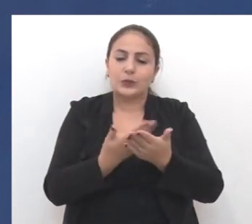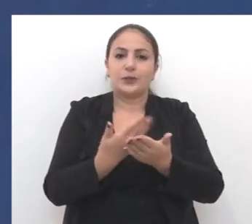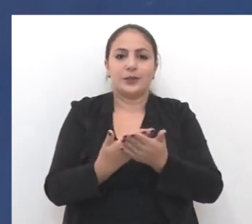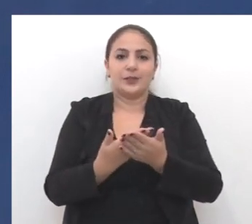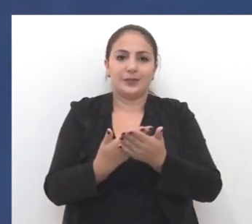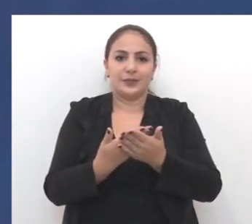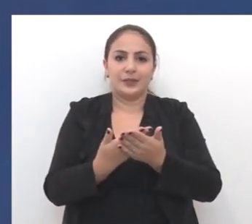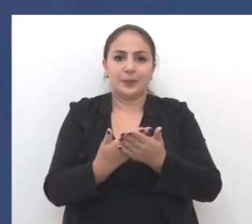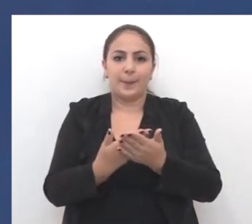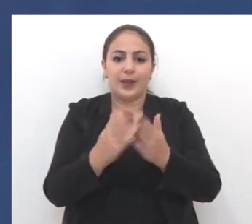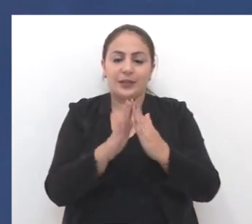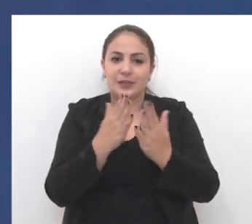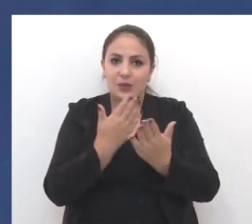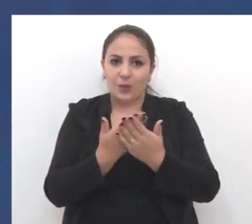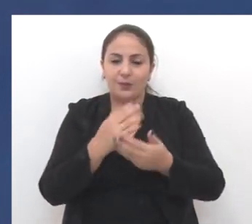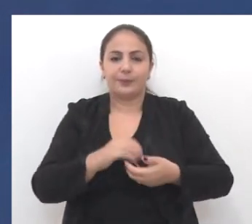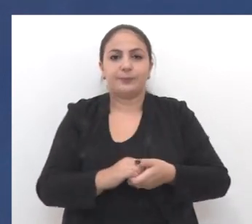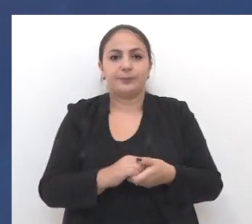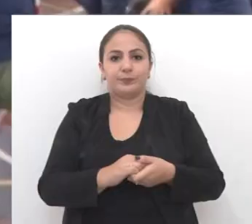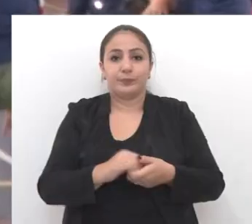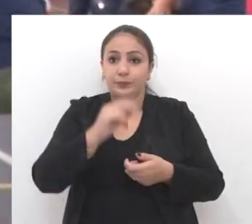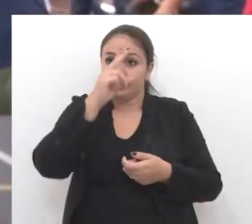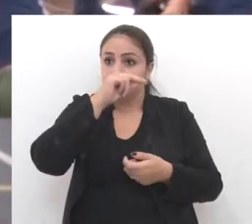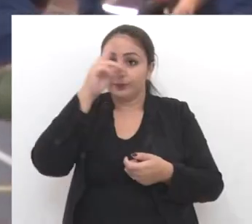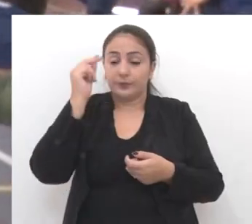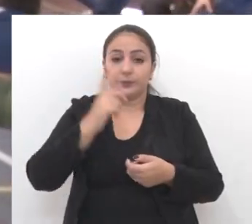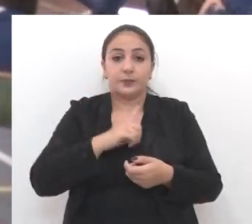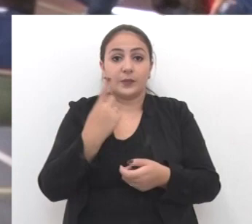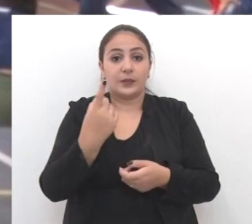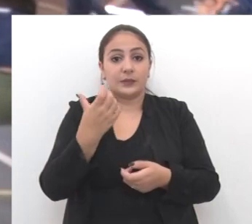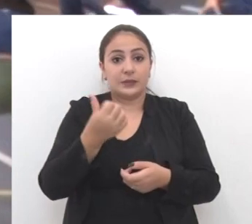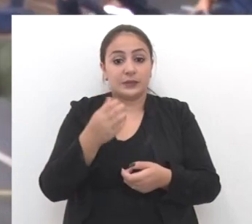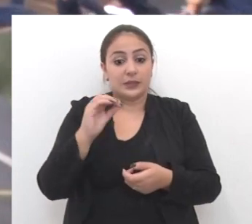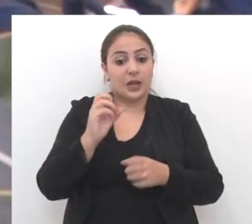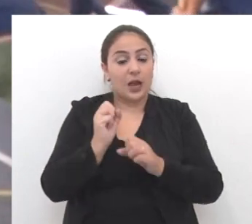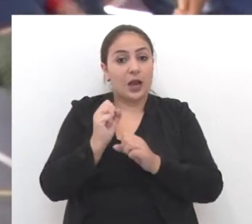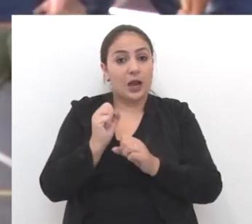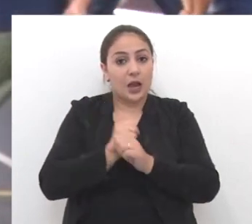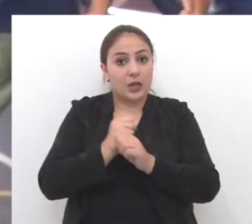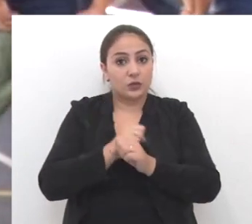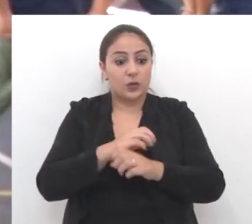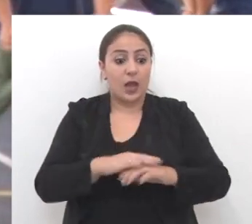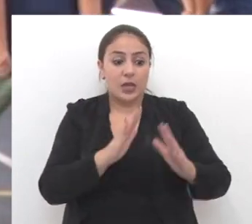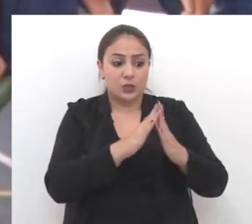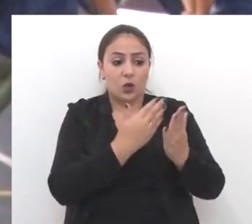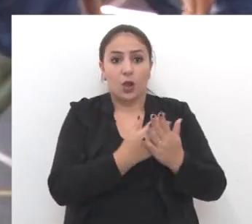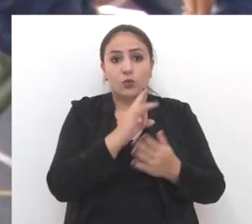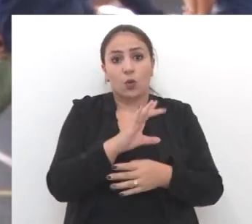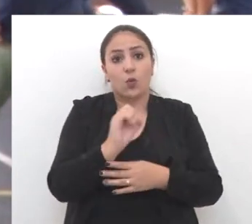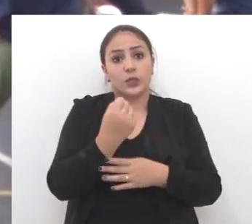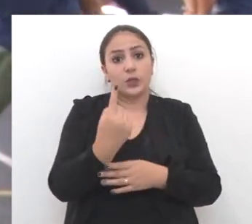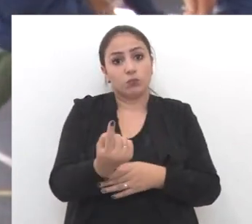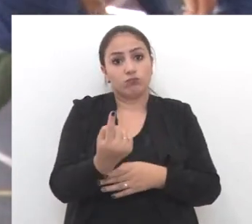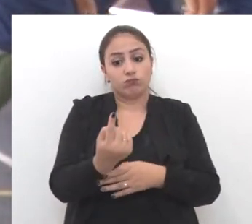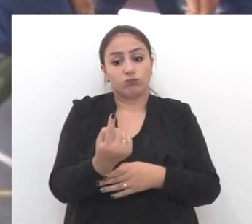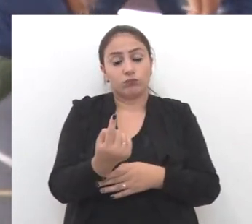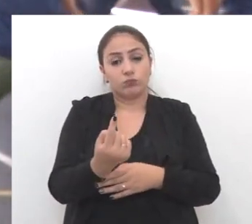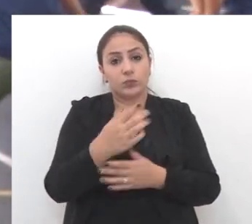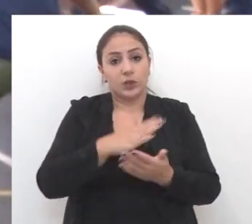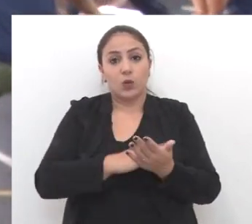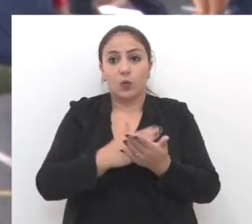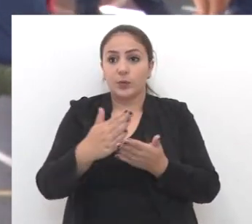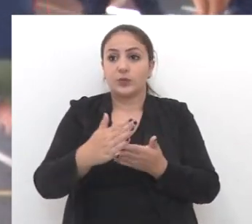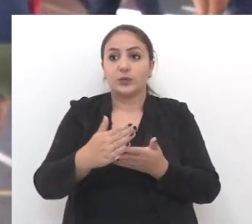educação dada pela escola Círculo Operário. No município que tem 160 anos, a escola tem 81 anos. E é na